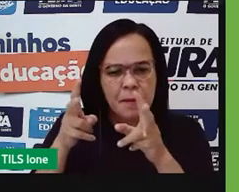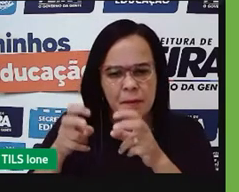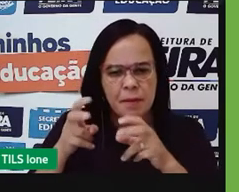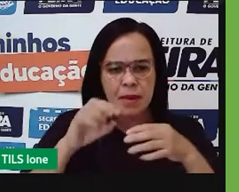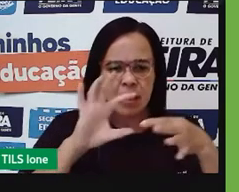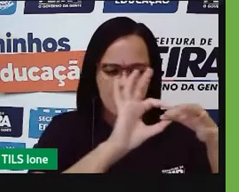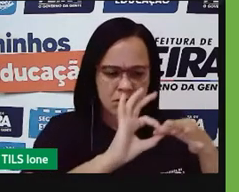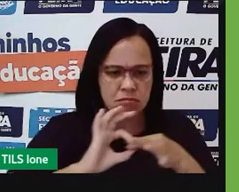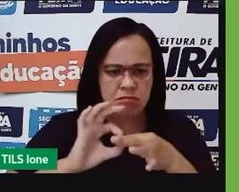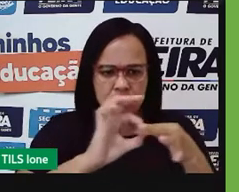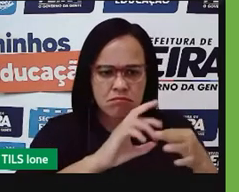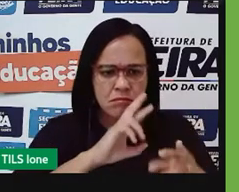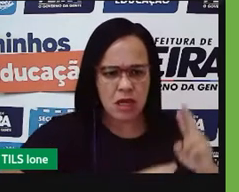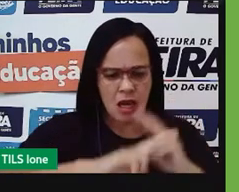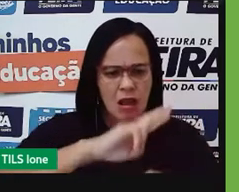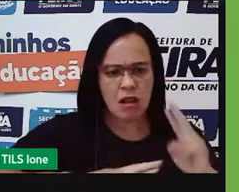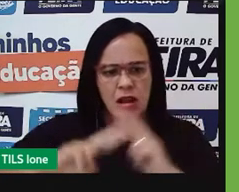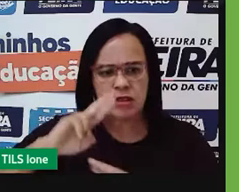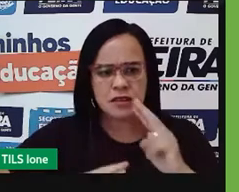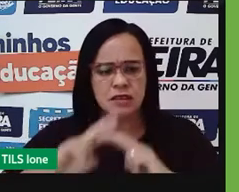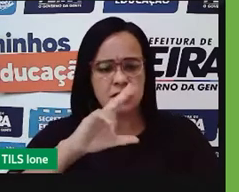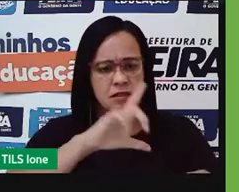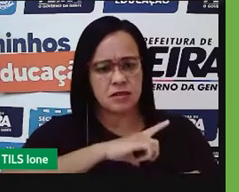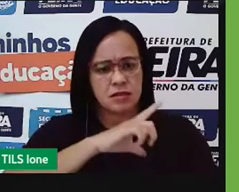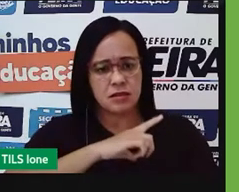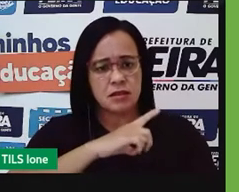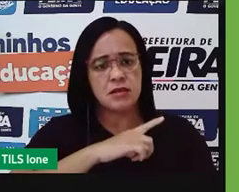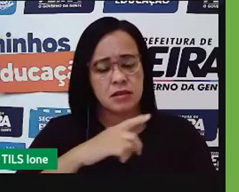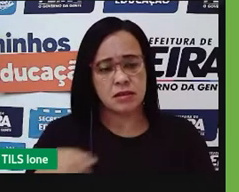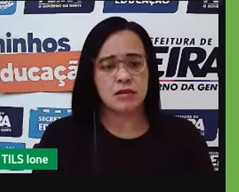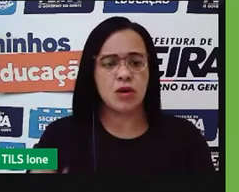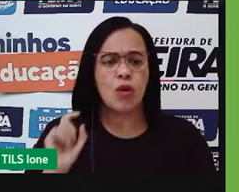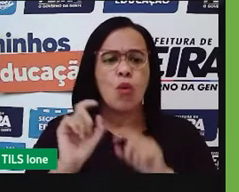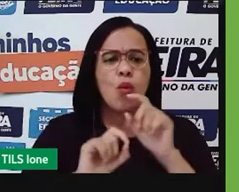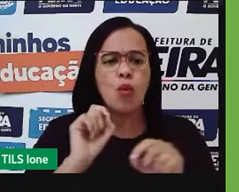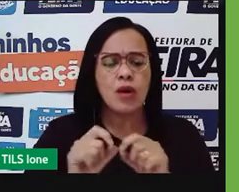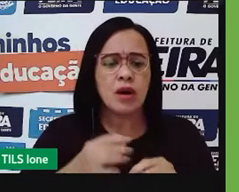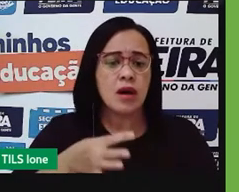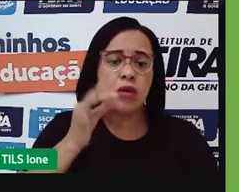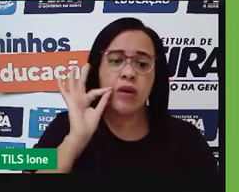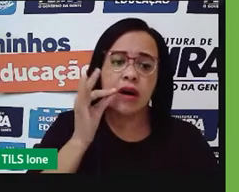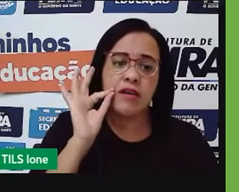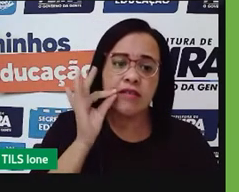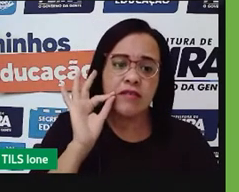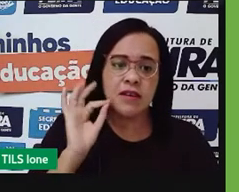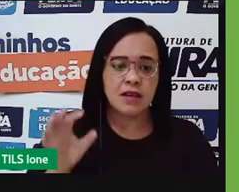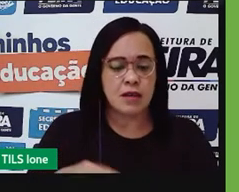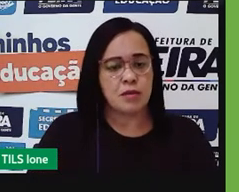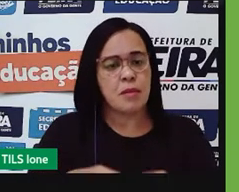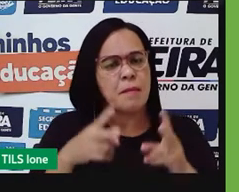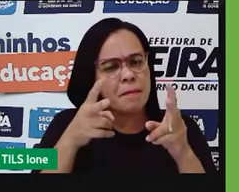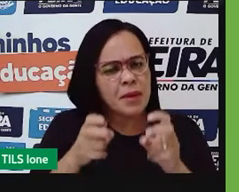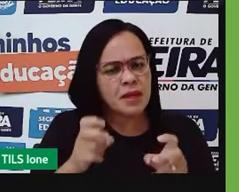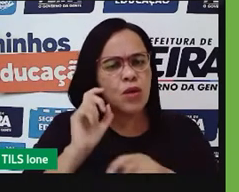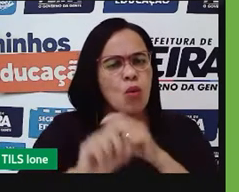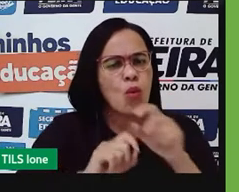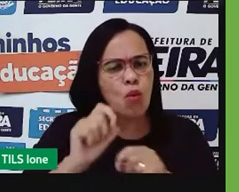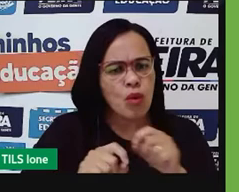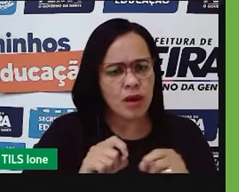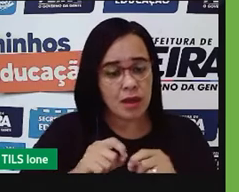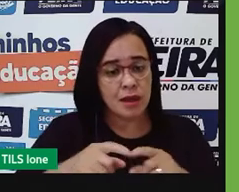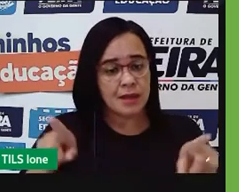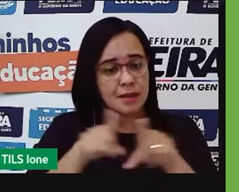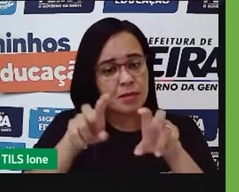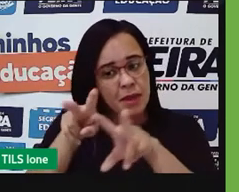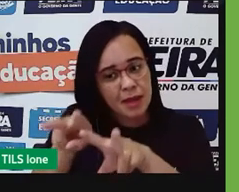relação. Estamos falando apenas de um novo produto, né, que é o café, mas vocês perceberam que lá o campo